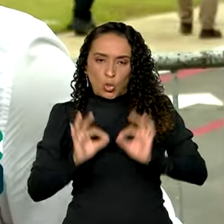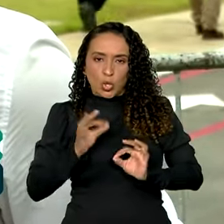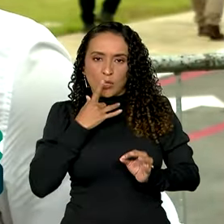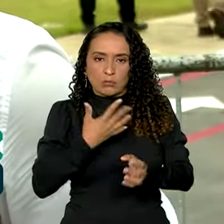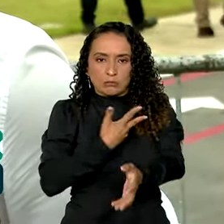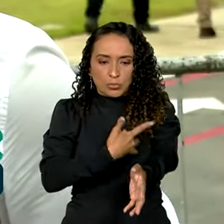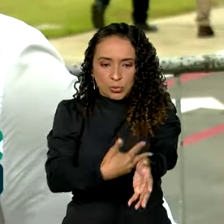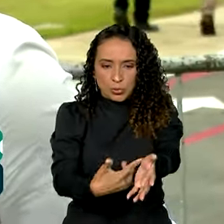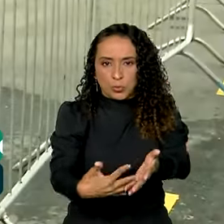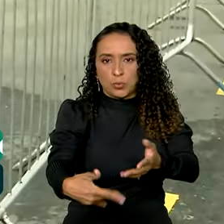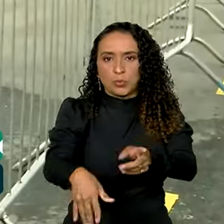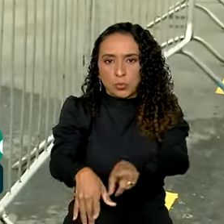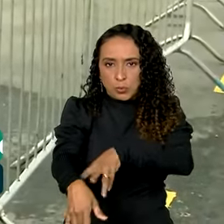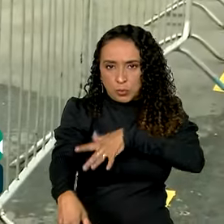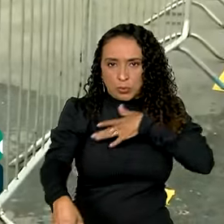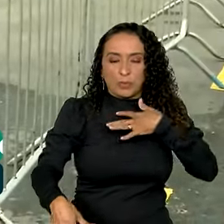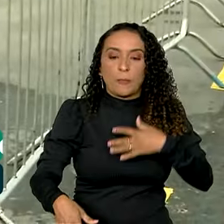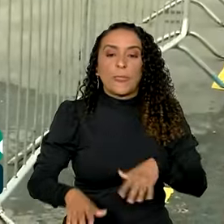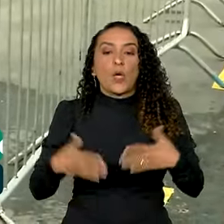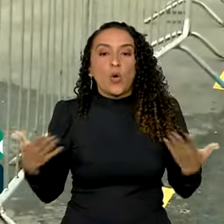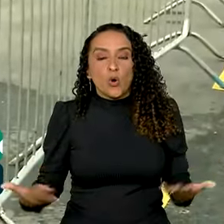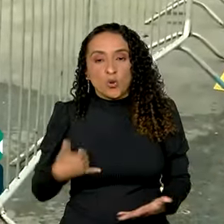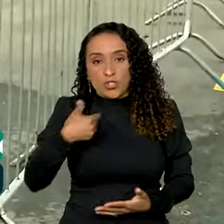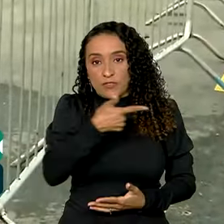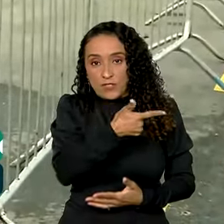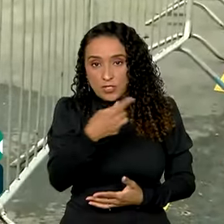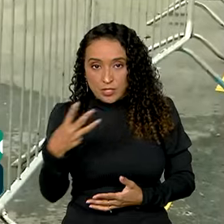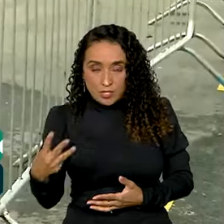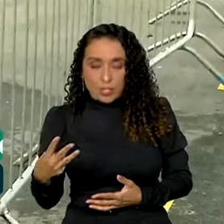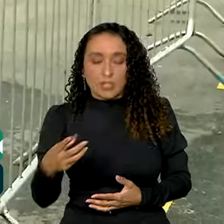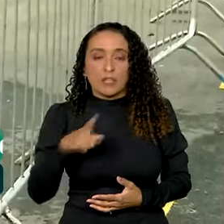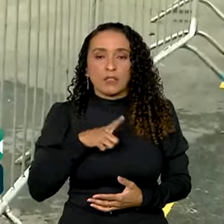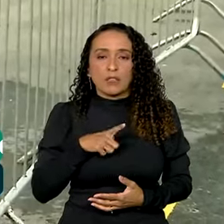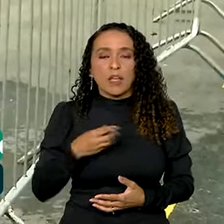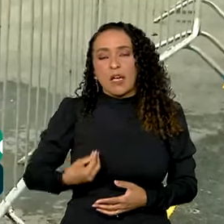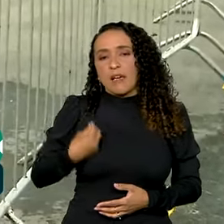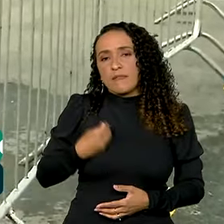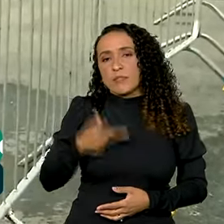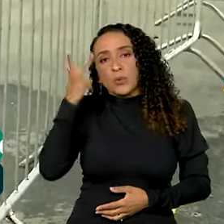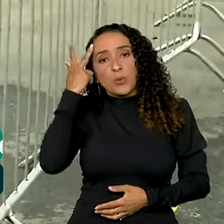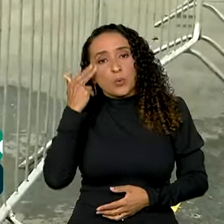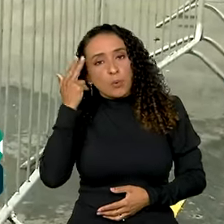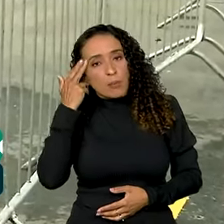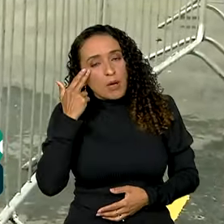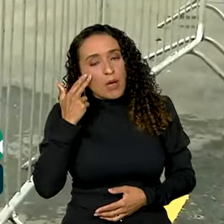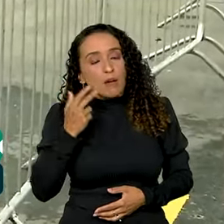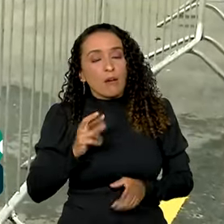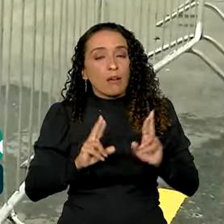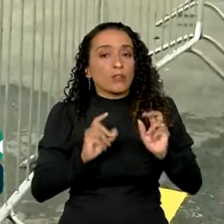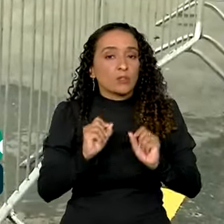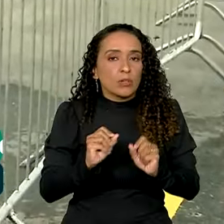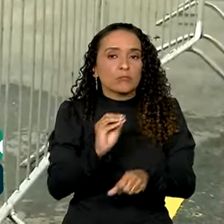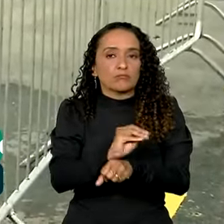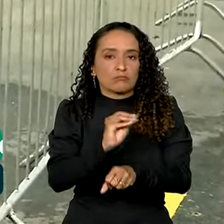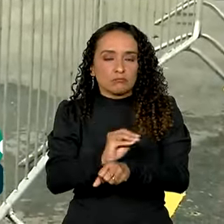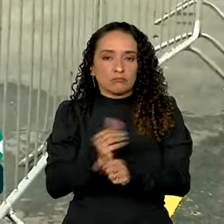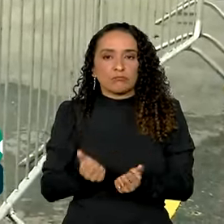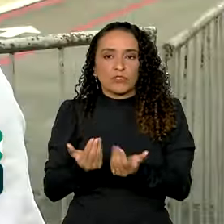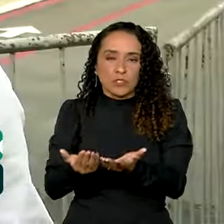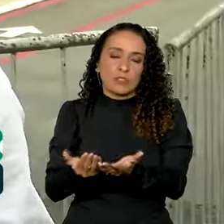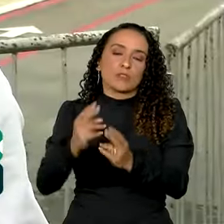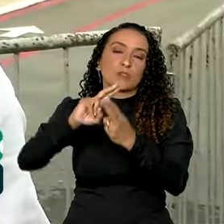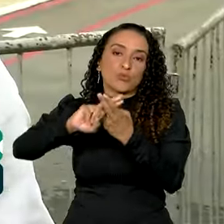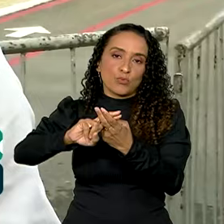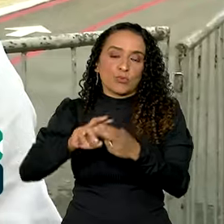coagulação do sangue. Hoje, com 23 anos, ele leva uma vida normal graças ao tratamento oferecido pelo